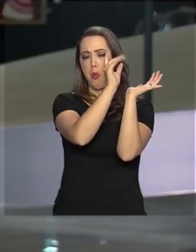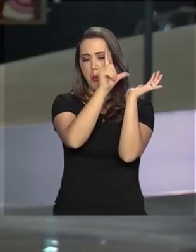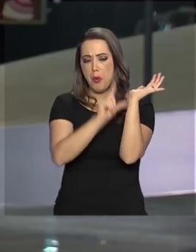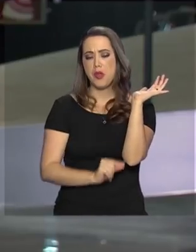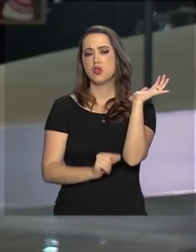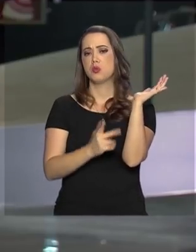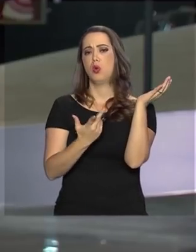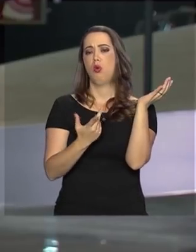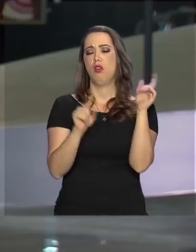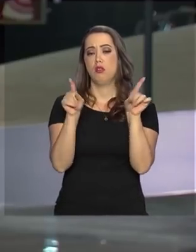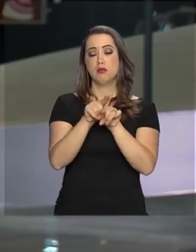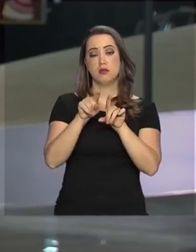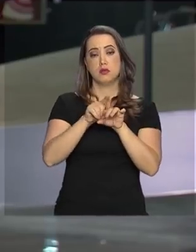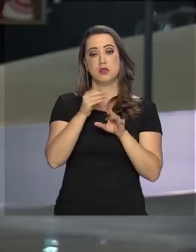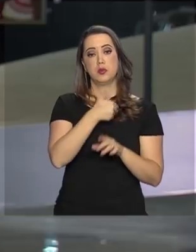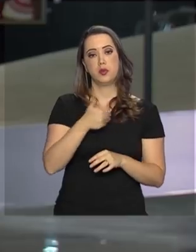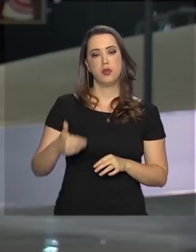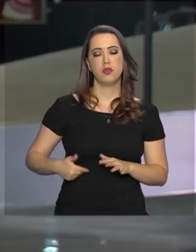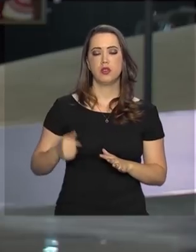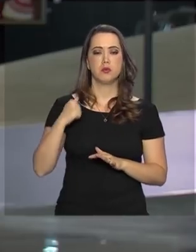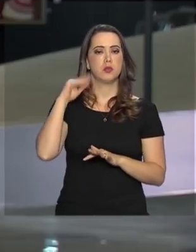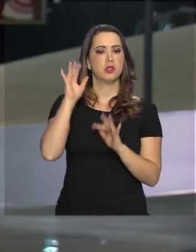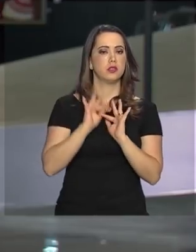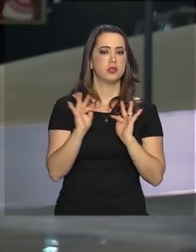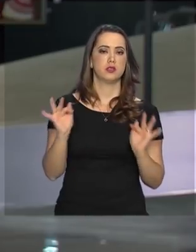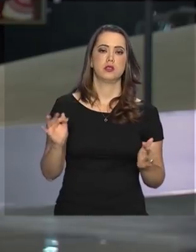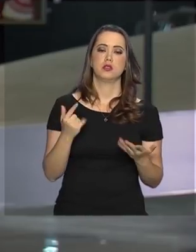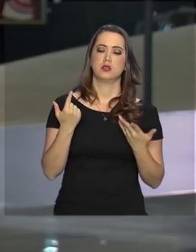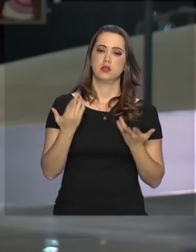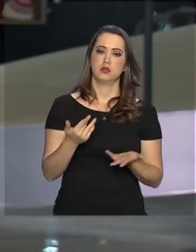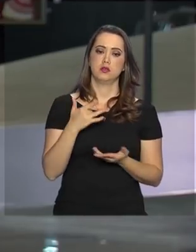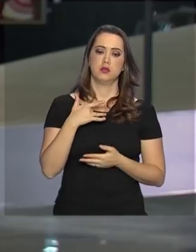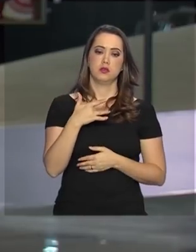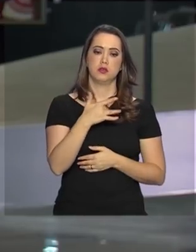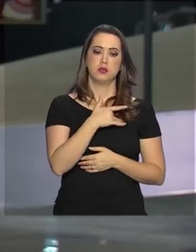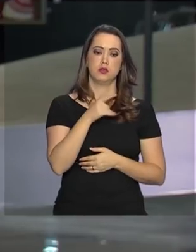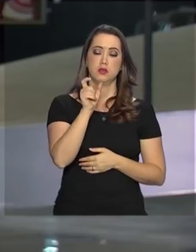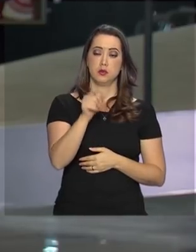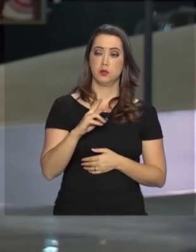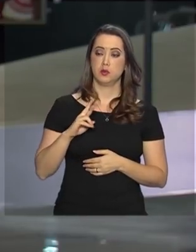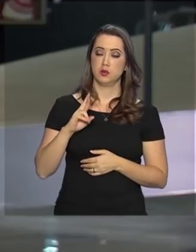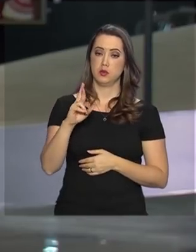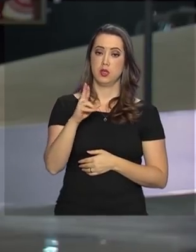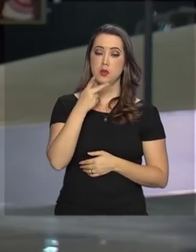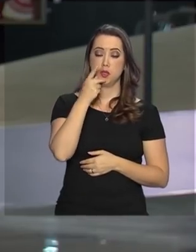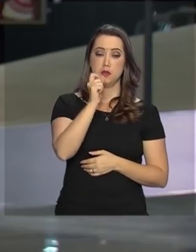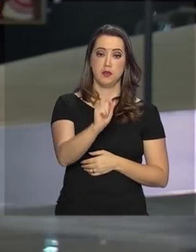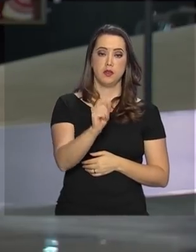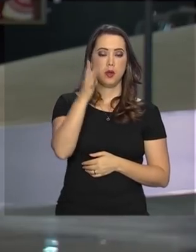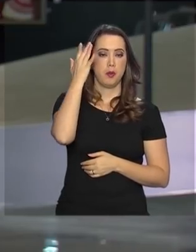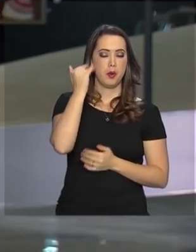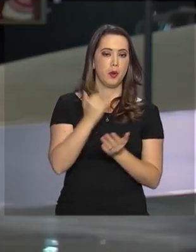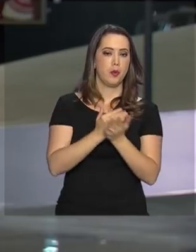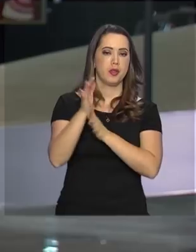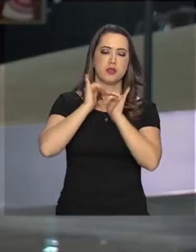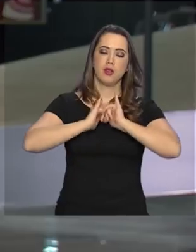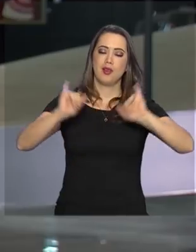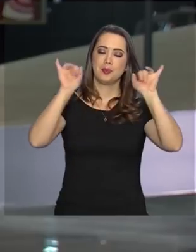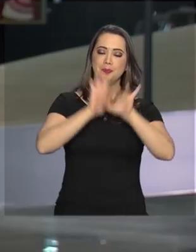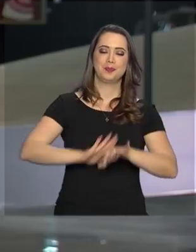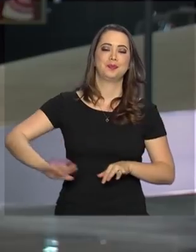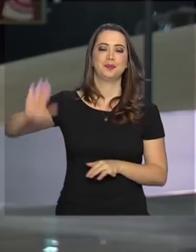diminuir o Estado. E na área da saúde, o porta-voz destacou que amanhã começa a campanha